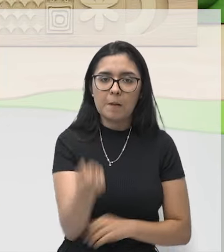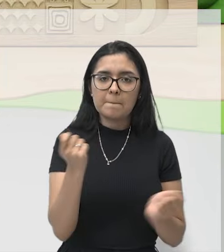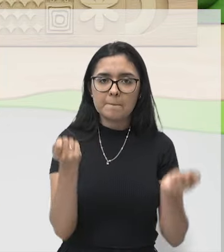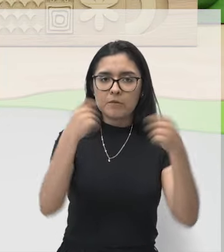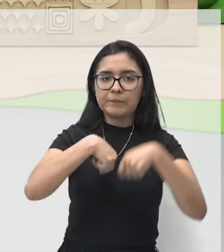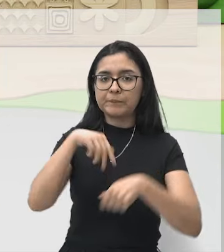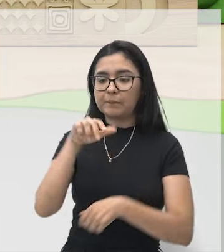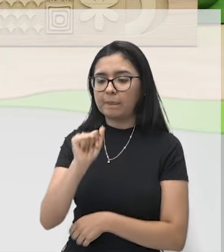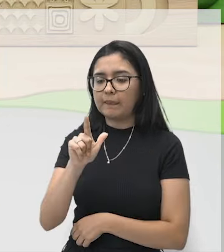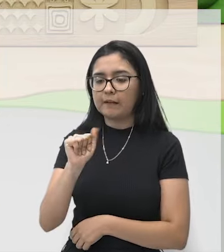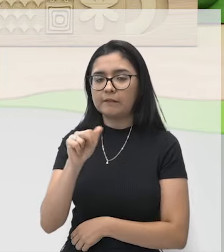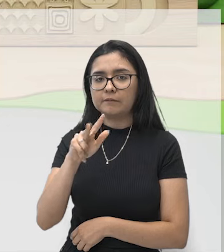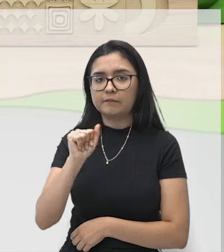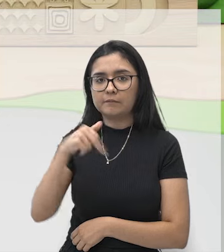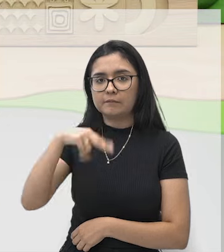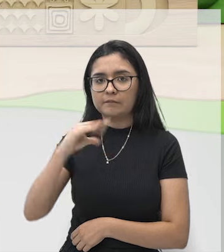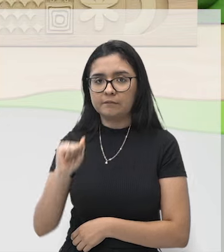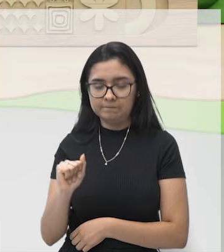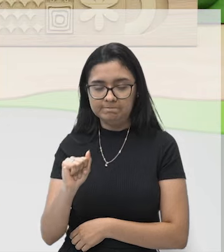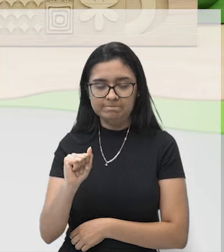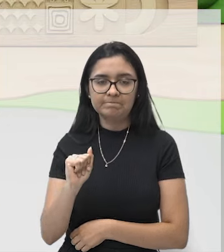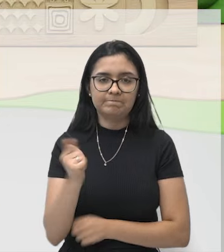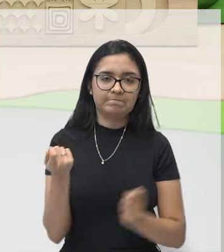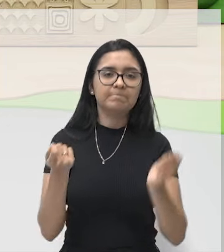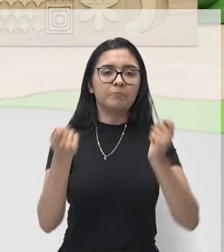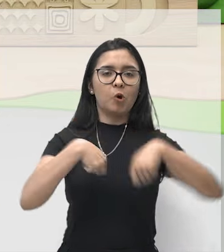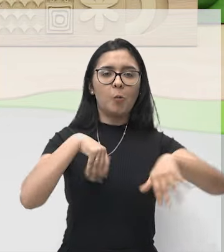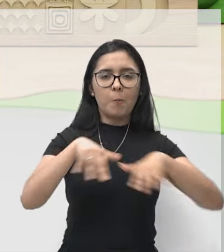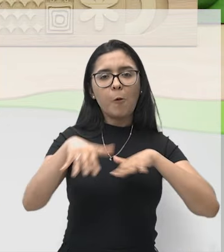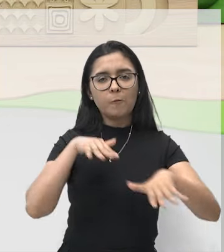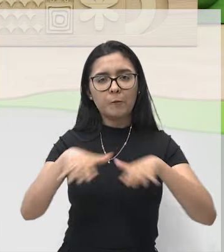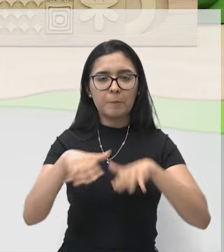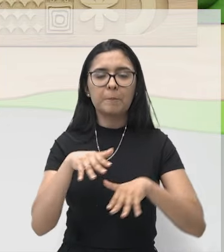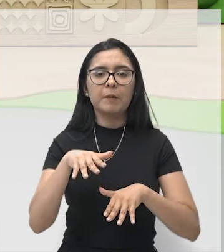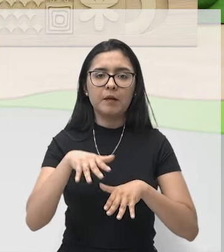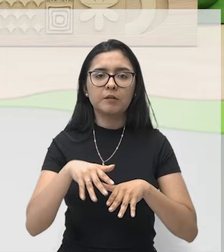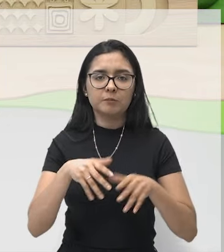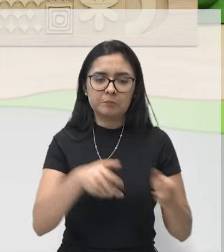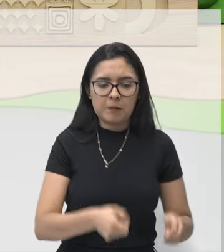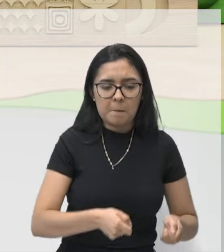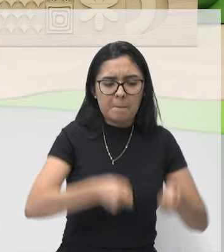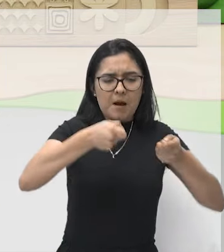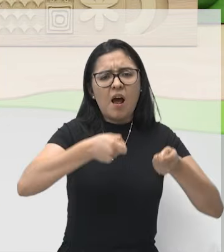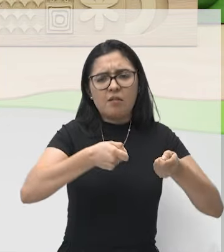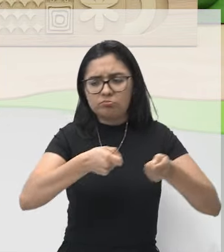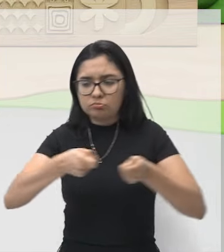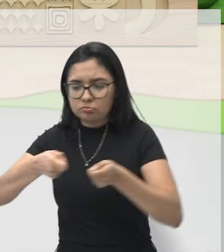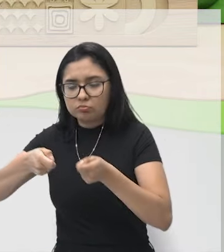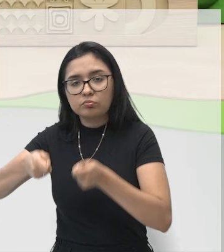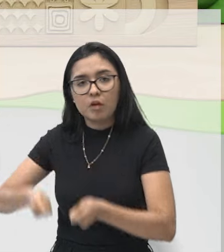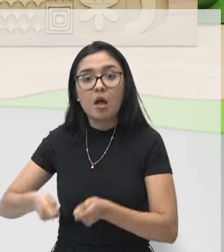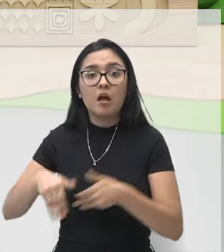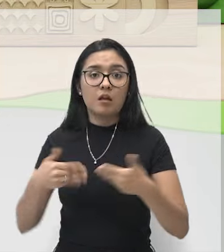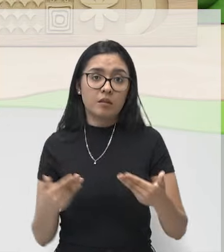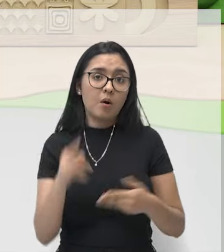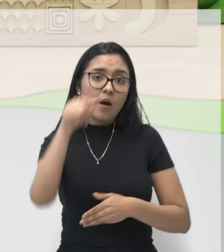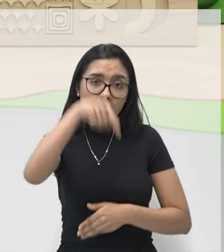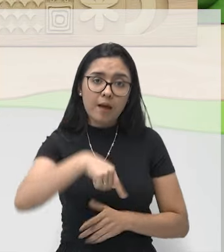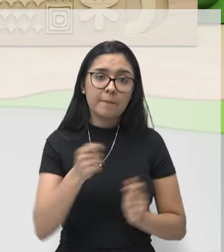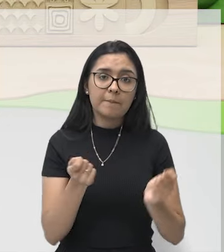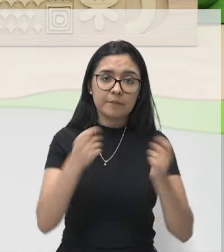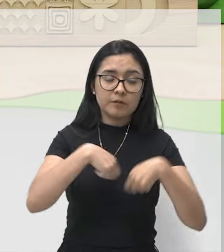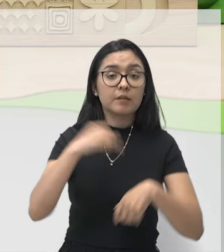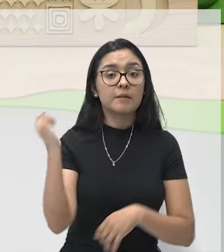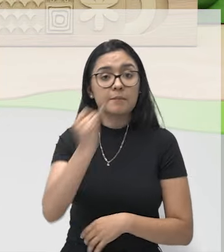permitir aqui, exercer uma força para levantar objetos. Então, sendo ali